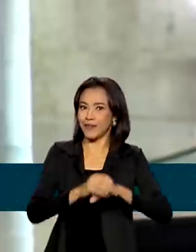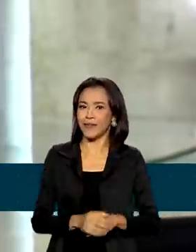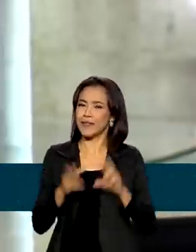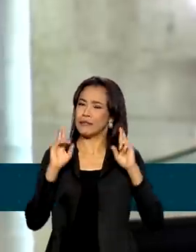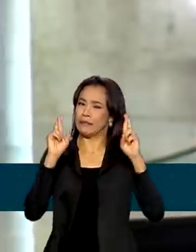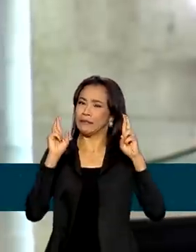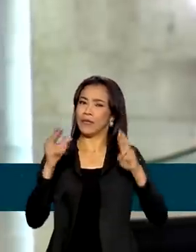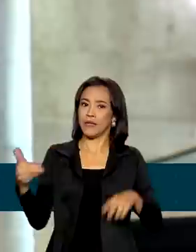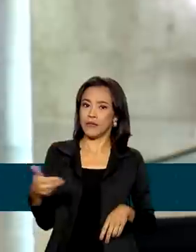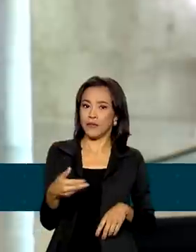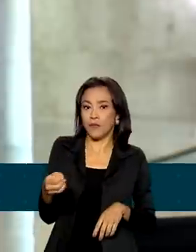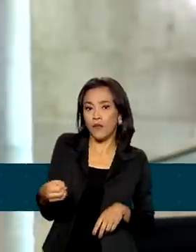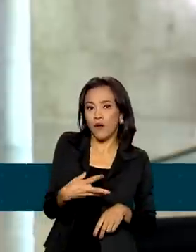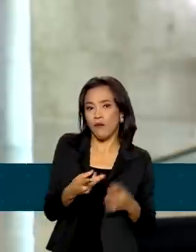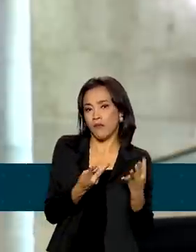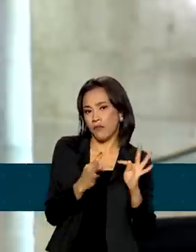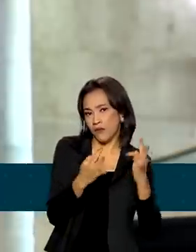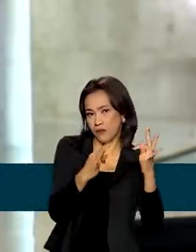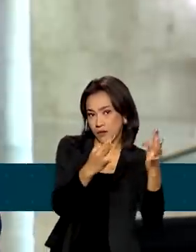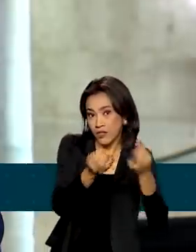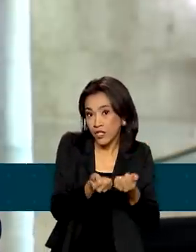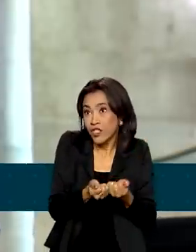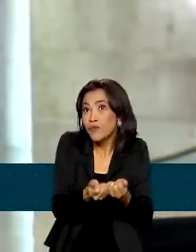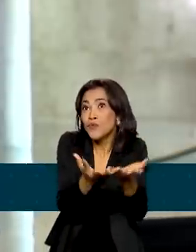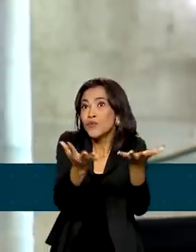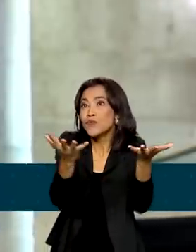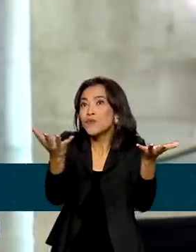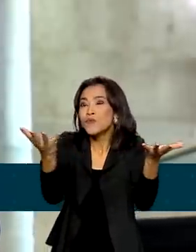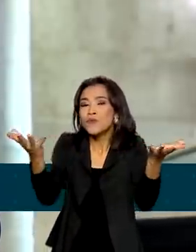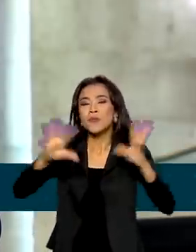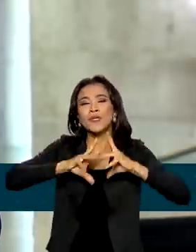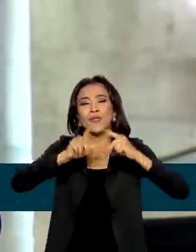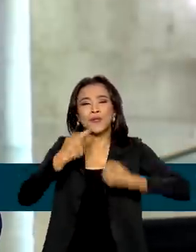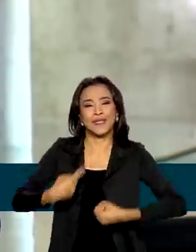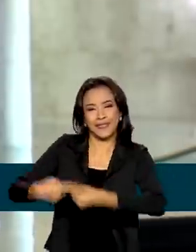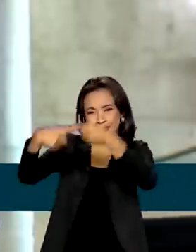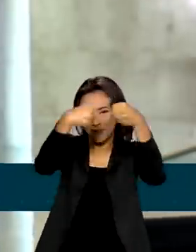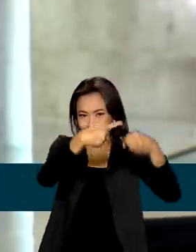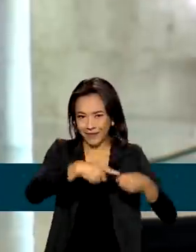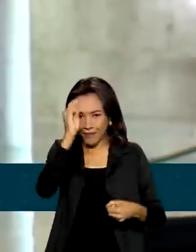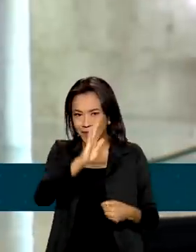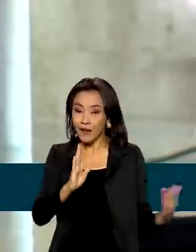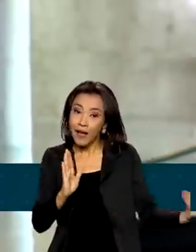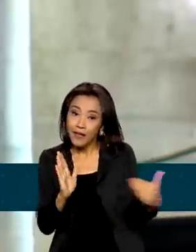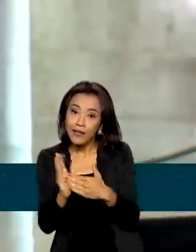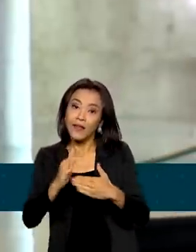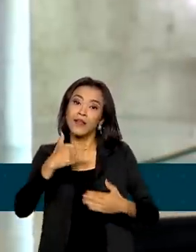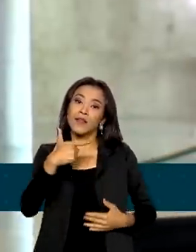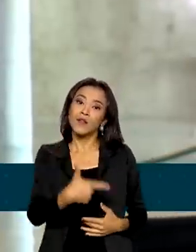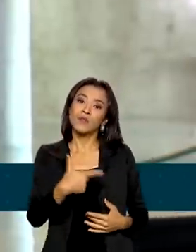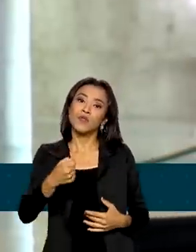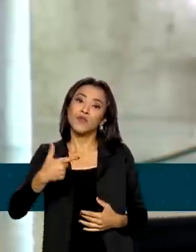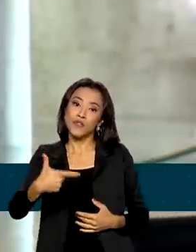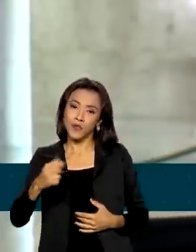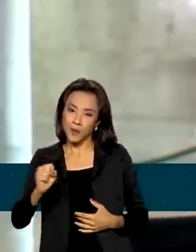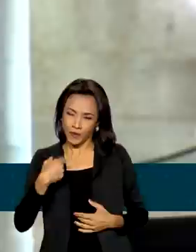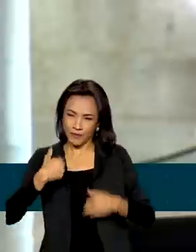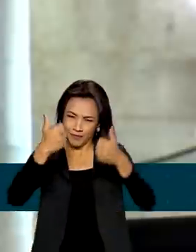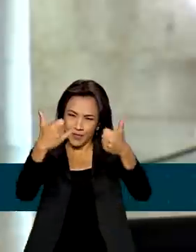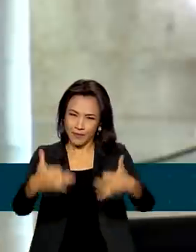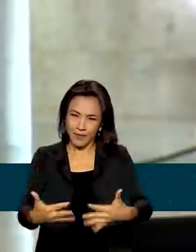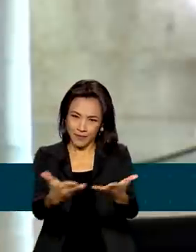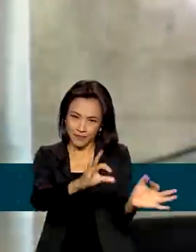que a nova tecnologia esteja disponível em todos os municípios brasileiros até 2028. Veja mais detalhes na